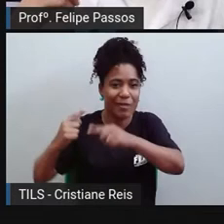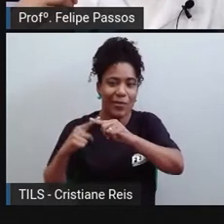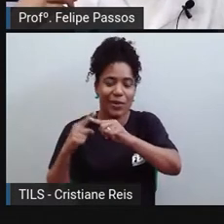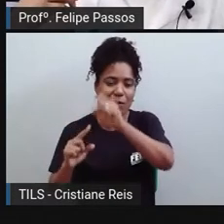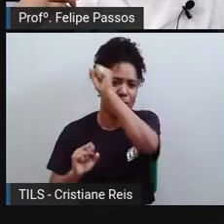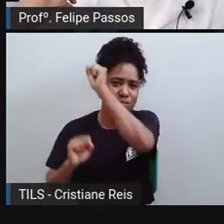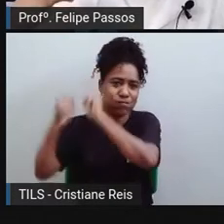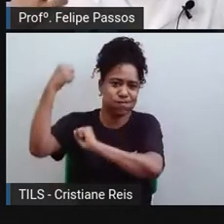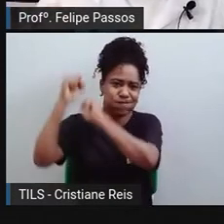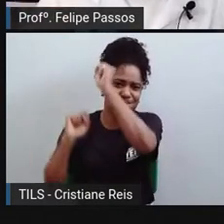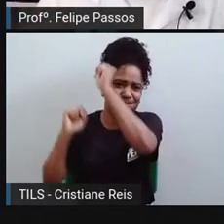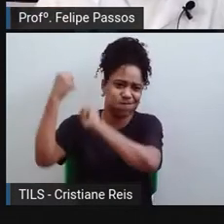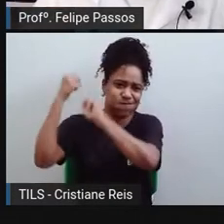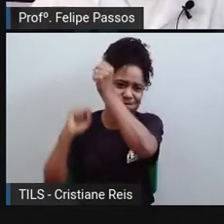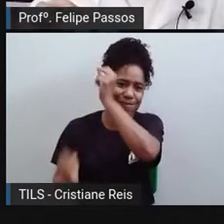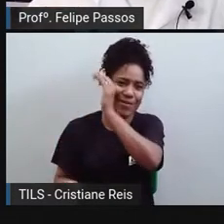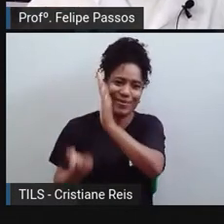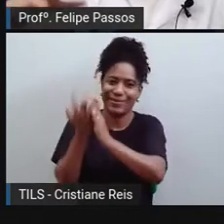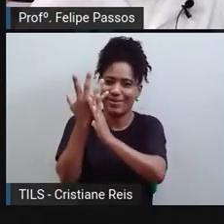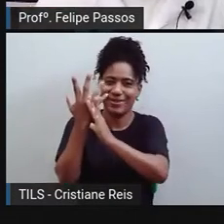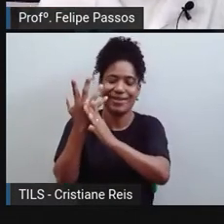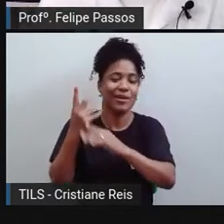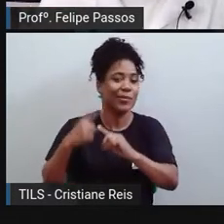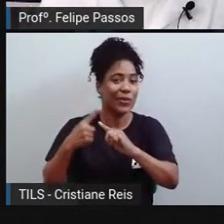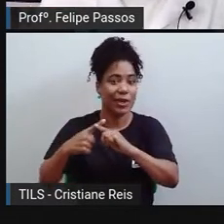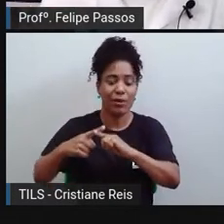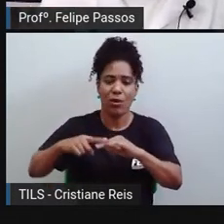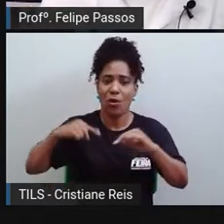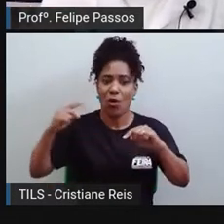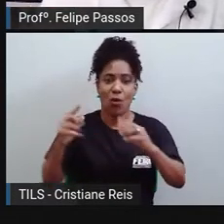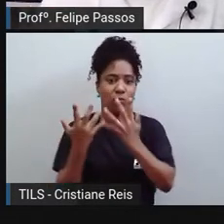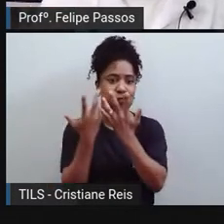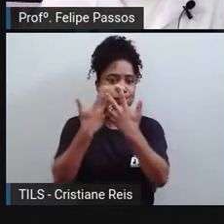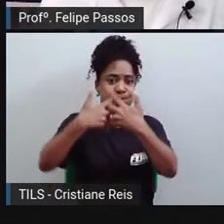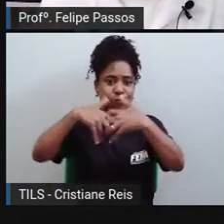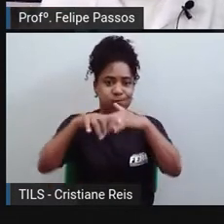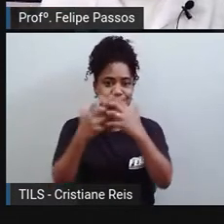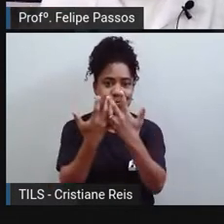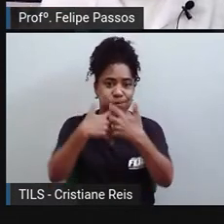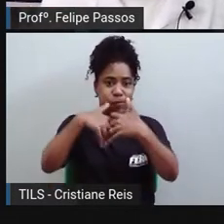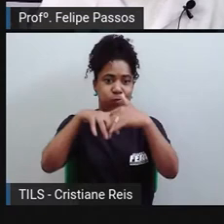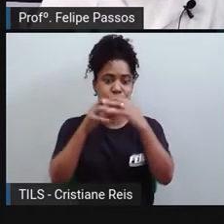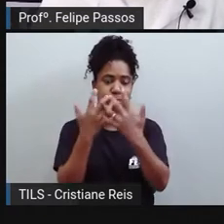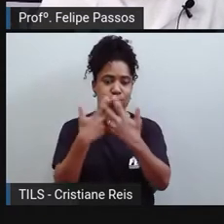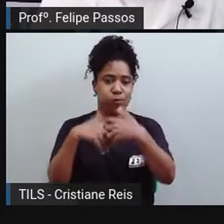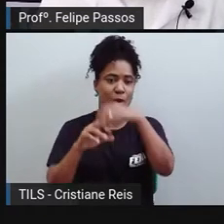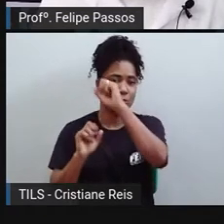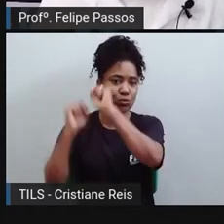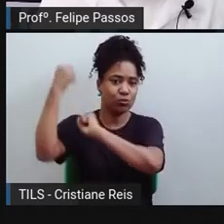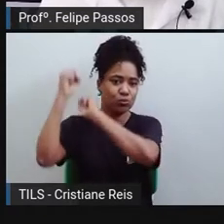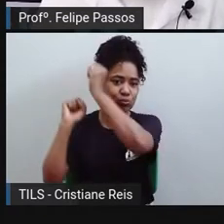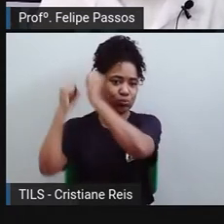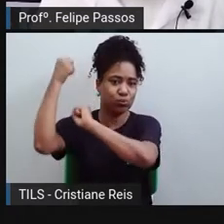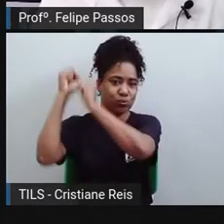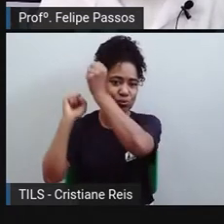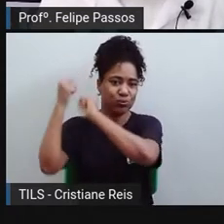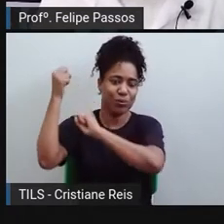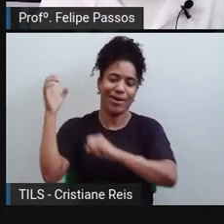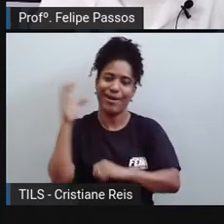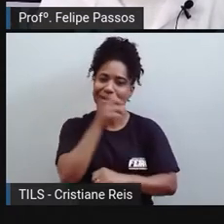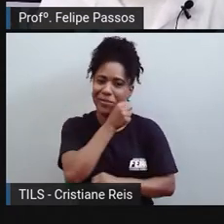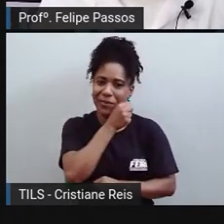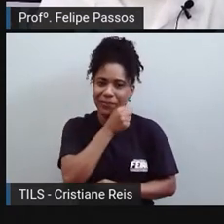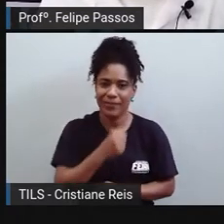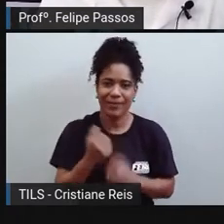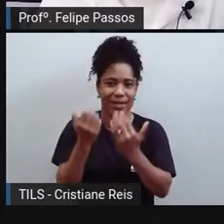ferramentas em larga escala, para produzir também em grande quantidade. Eu coloquei aqui a foto de